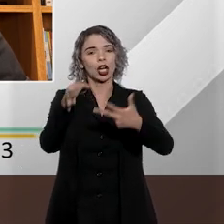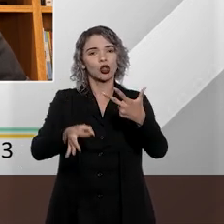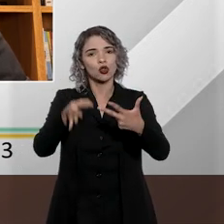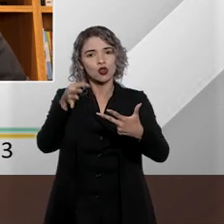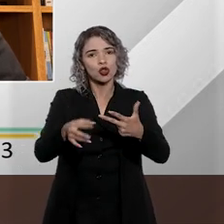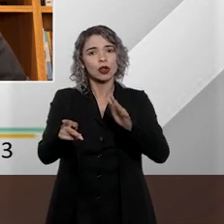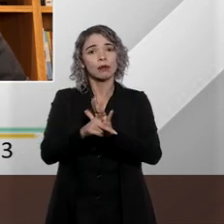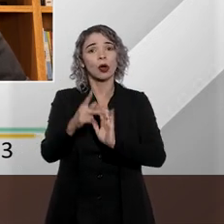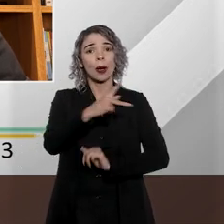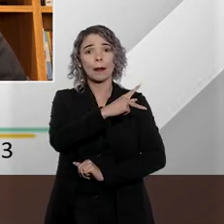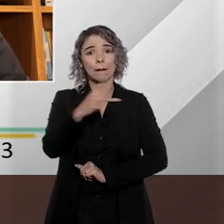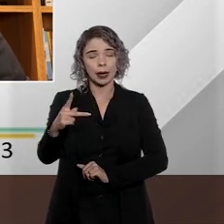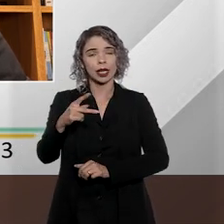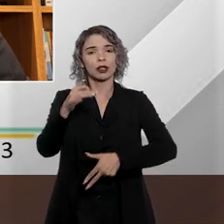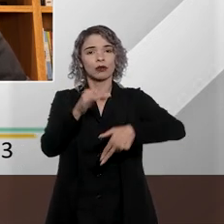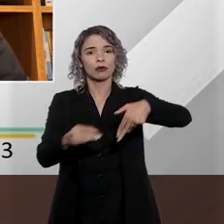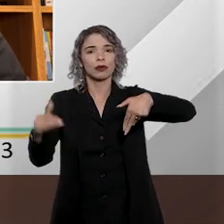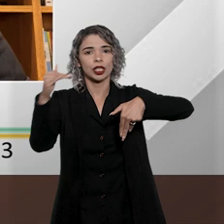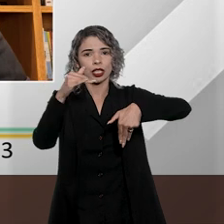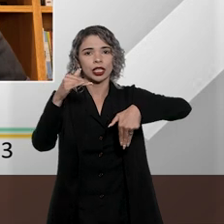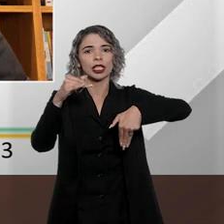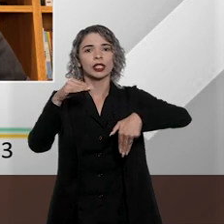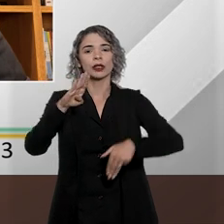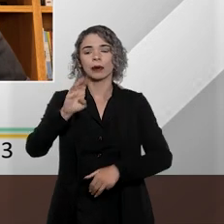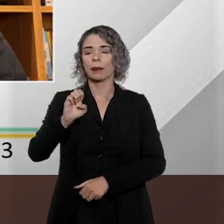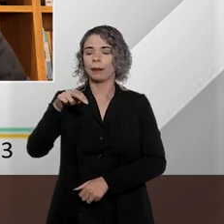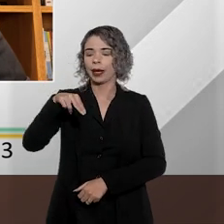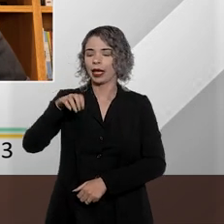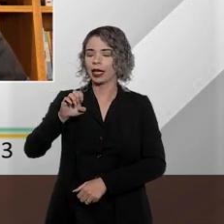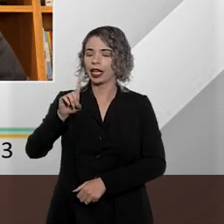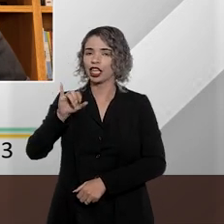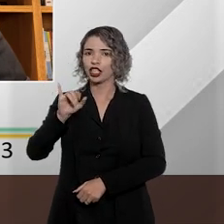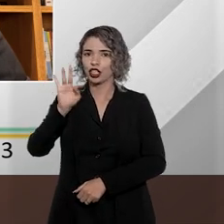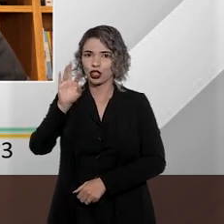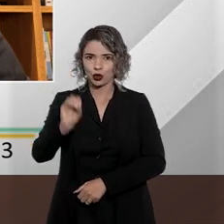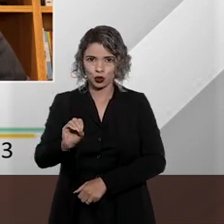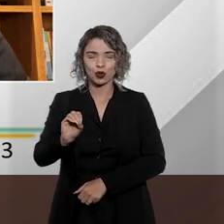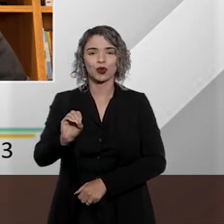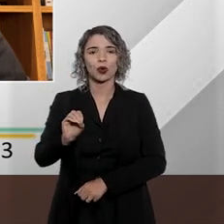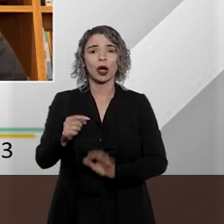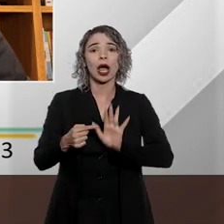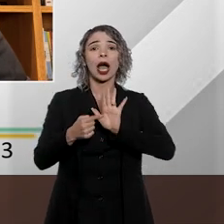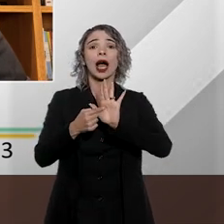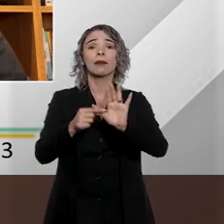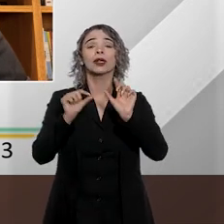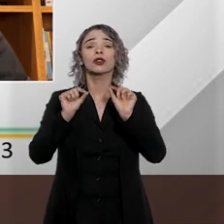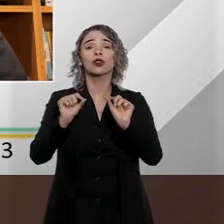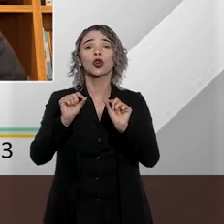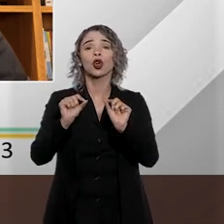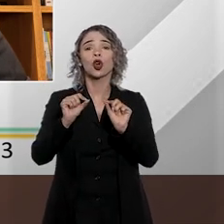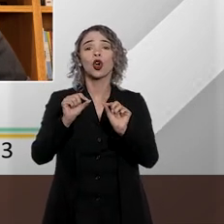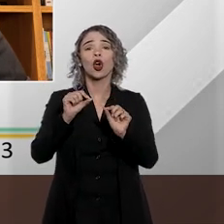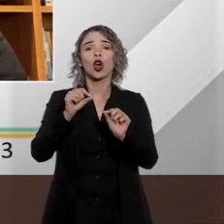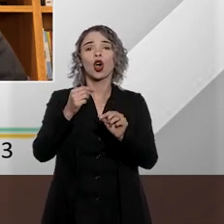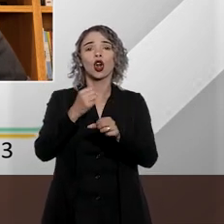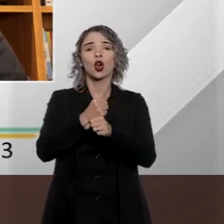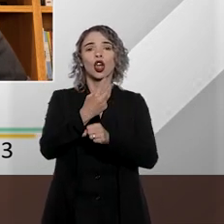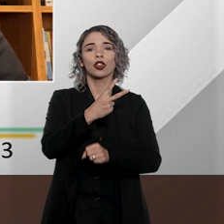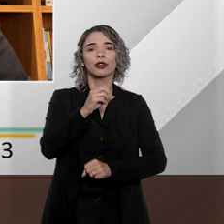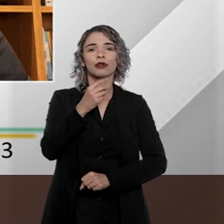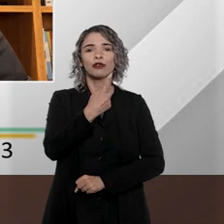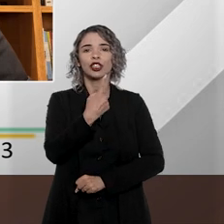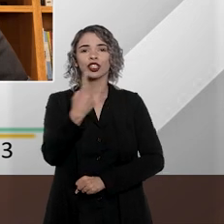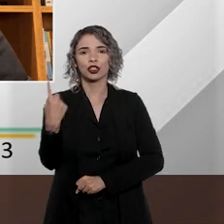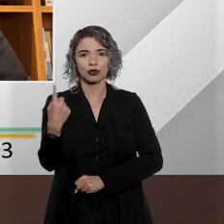presidida pelo ministro aqui do STJ, Benedito Gonçalves, que apresentou no fim de 2021 um